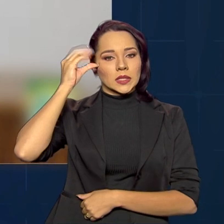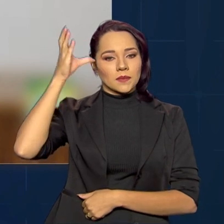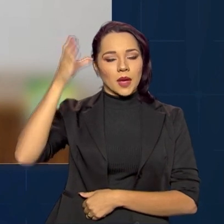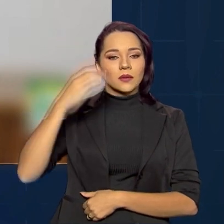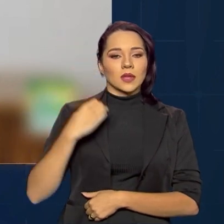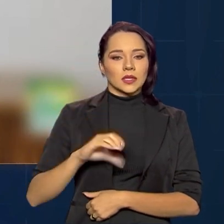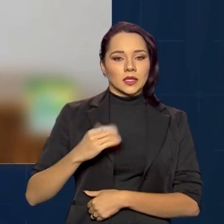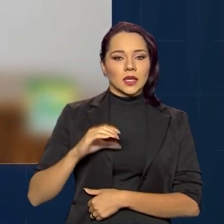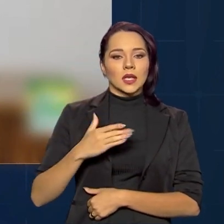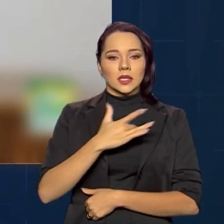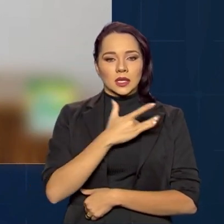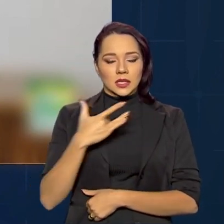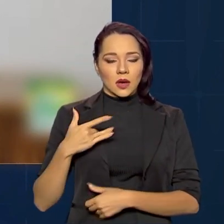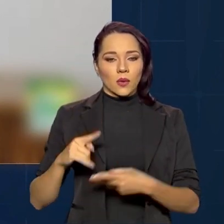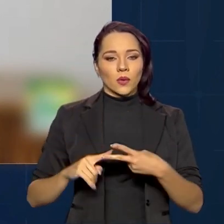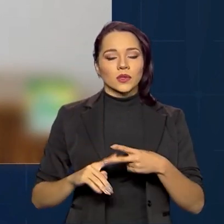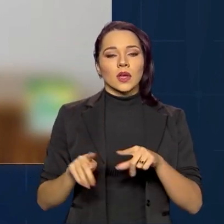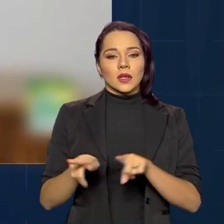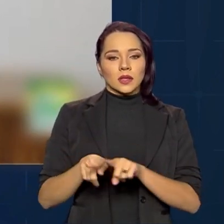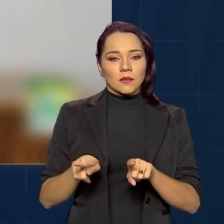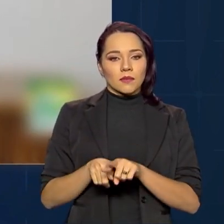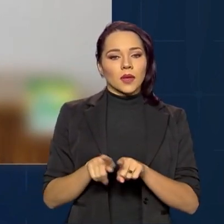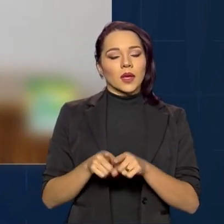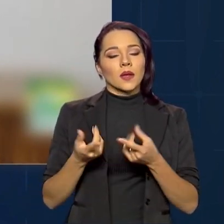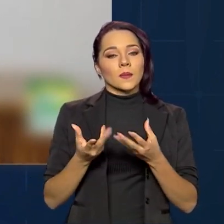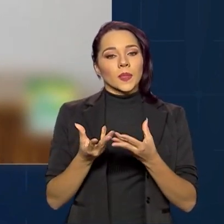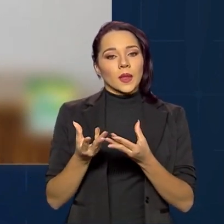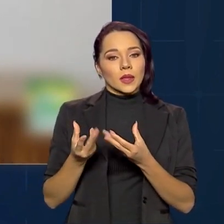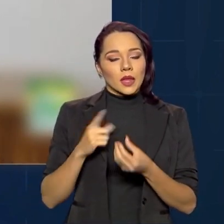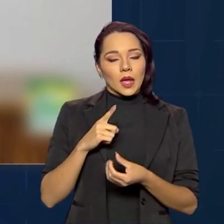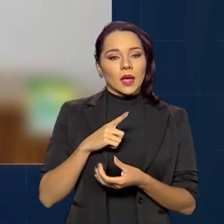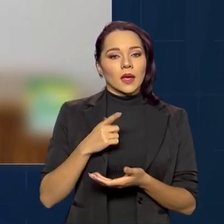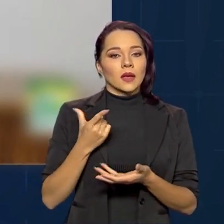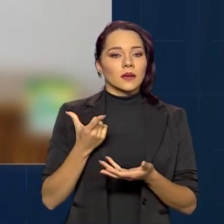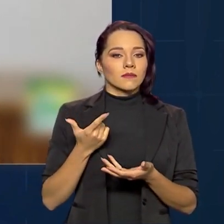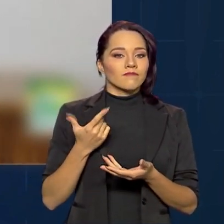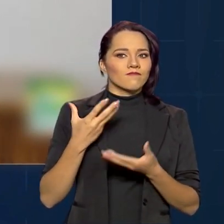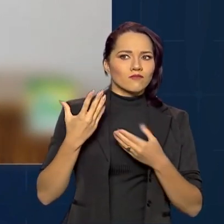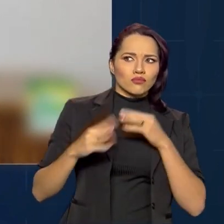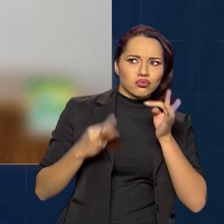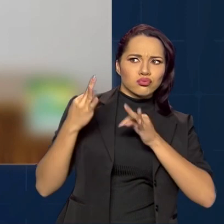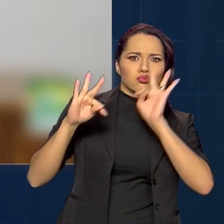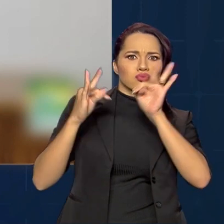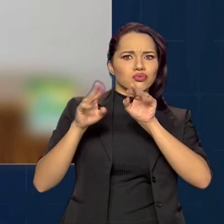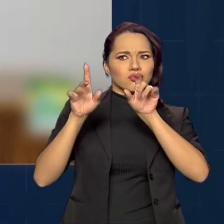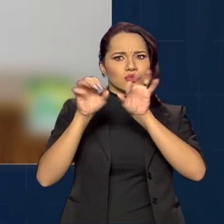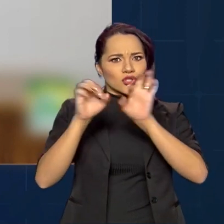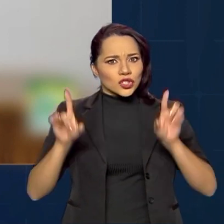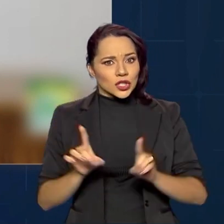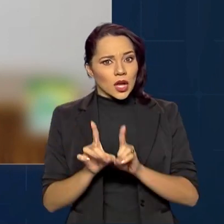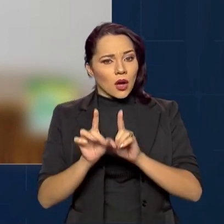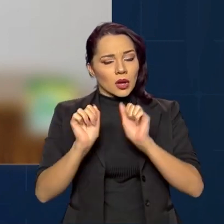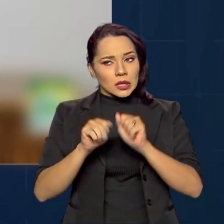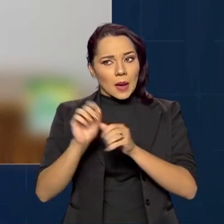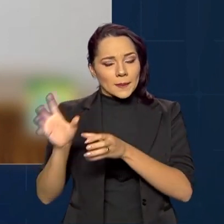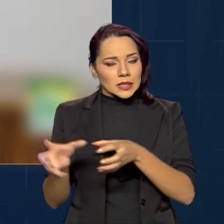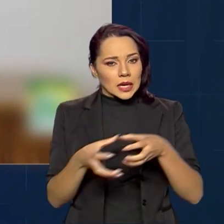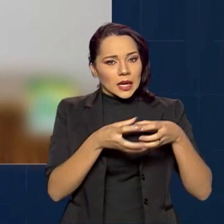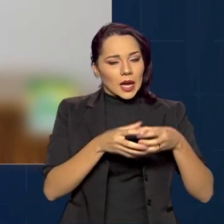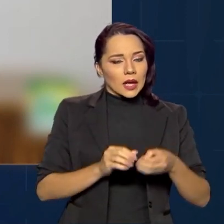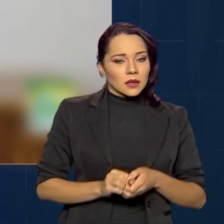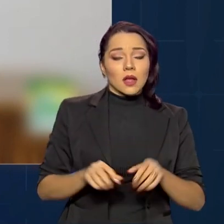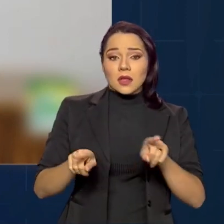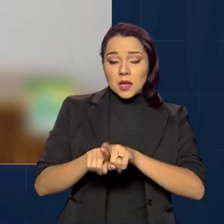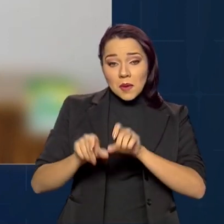das ciências da saúde, que envolve muita tecnologia digital que pode estar embutida, que